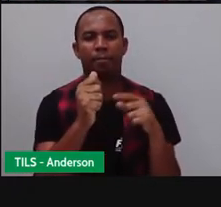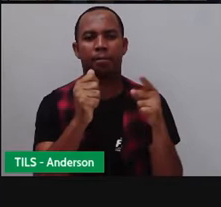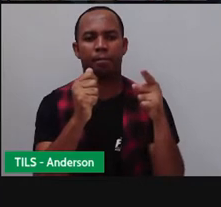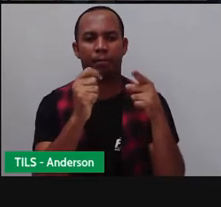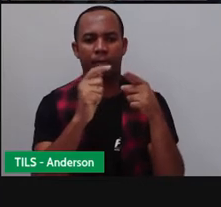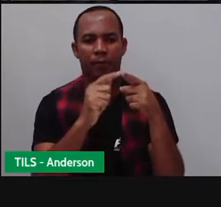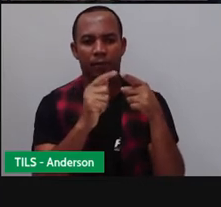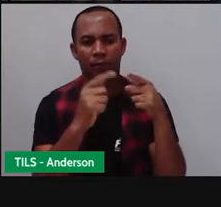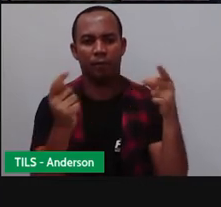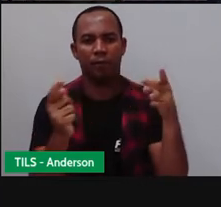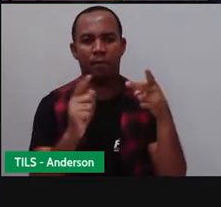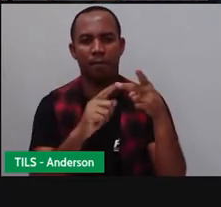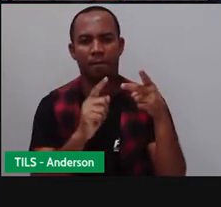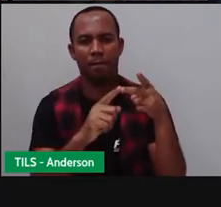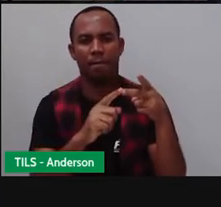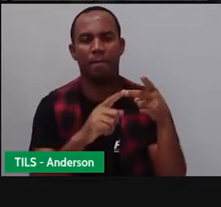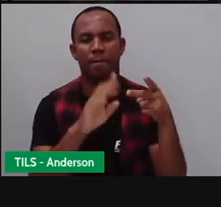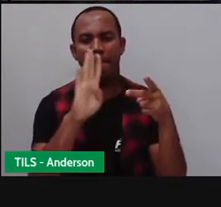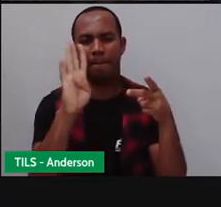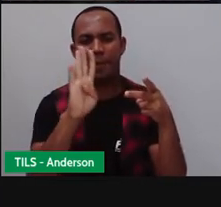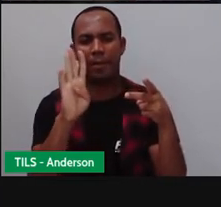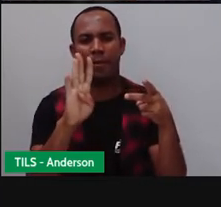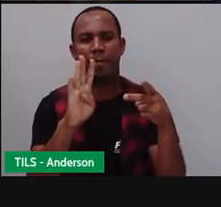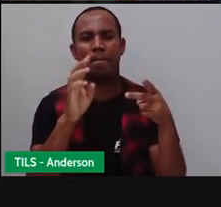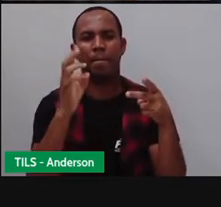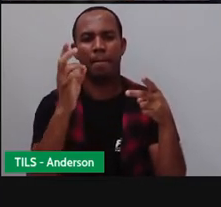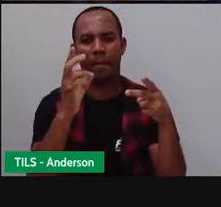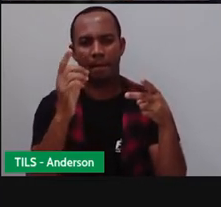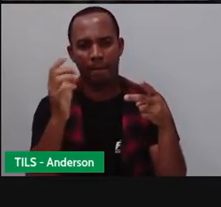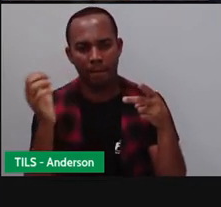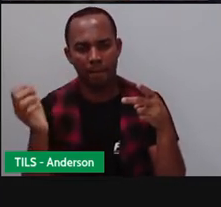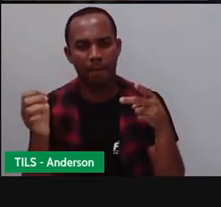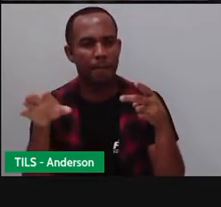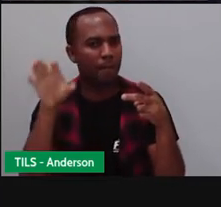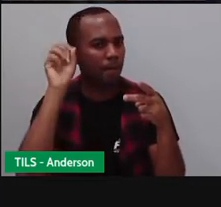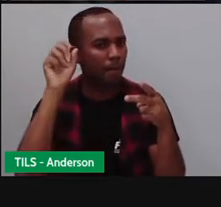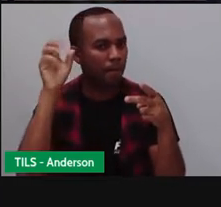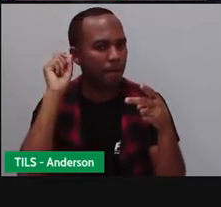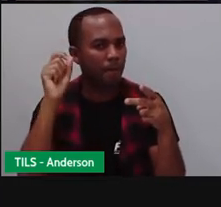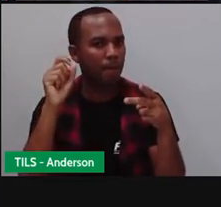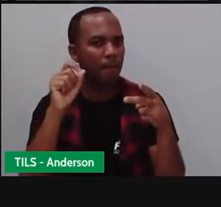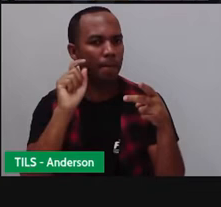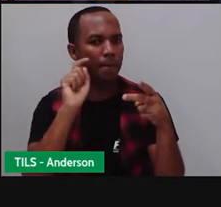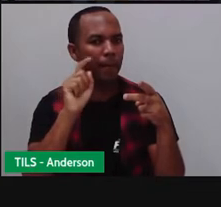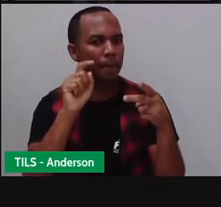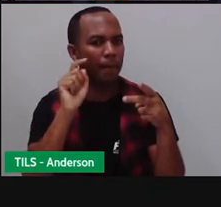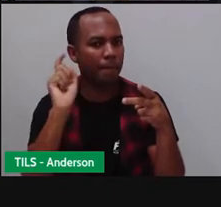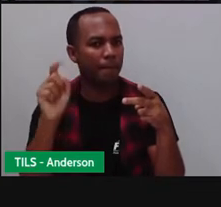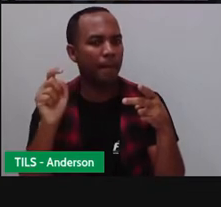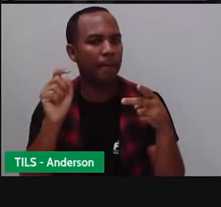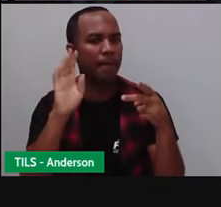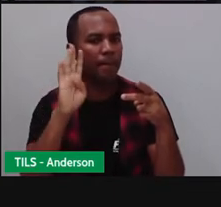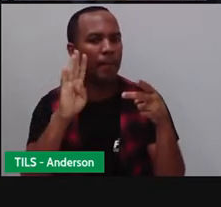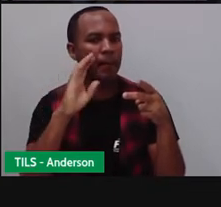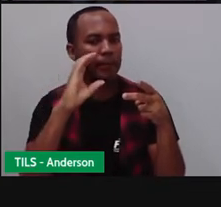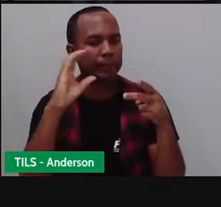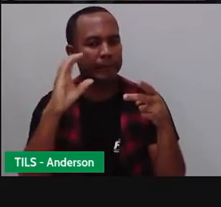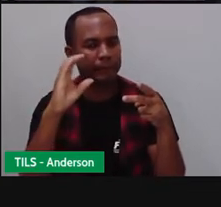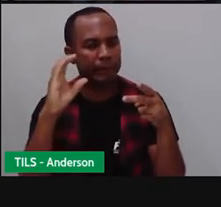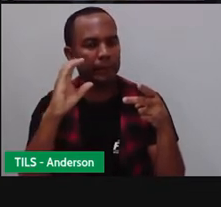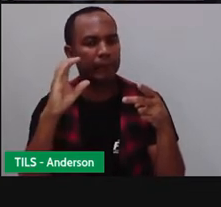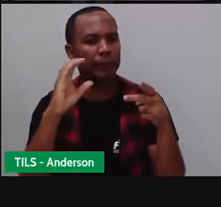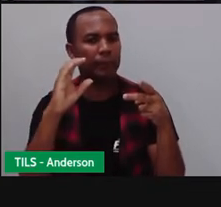pã, pã. Mais ou menos isso, entendeu? Então, a pessoa que escutava, escutava os toques. Certo? A letra C seria